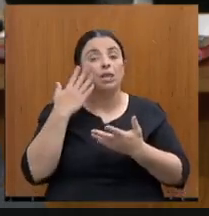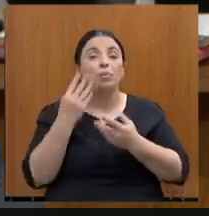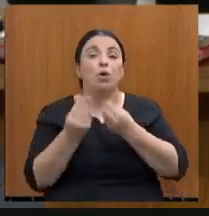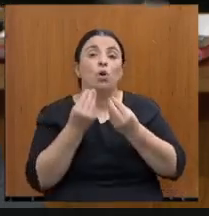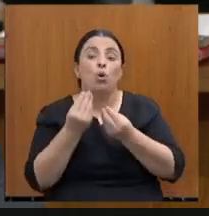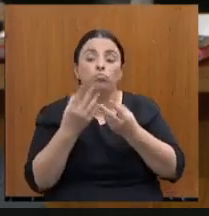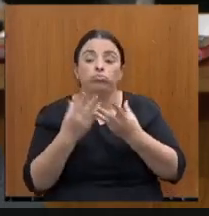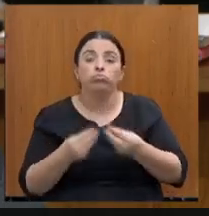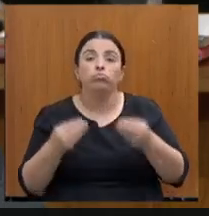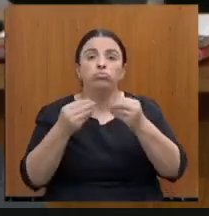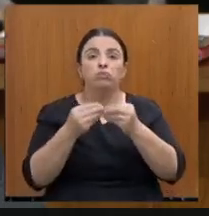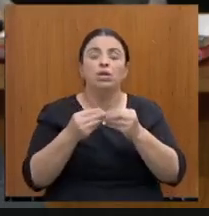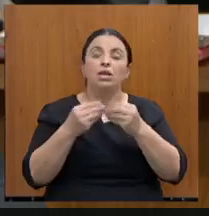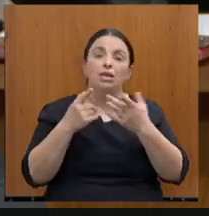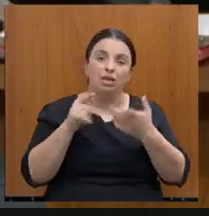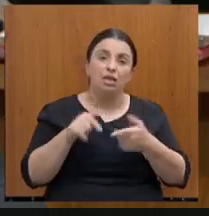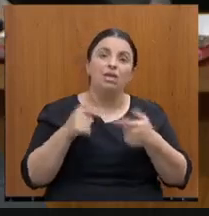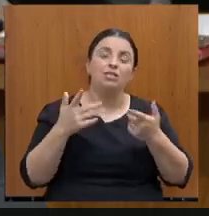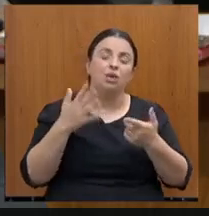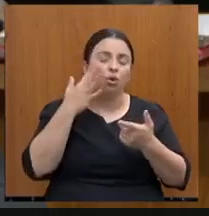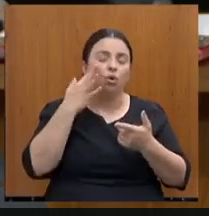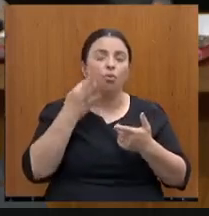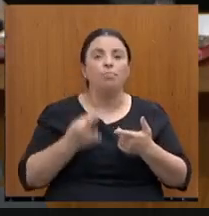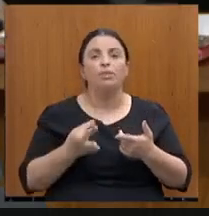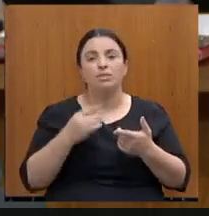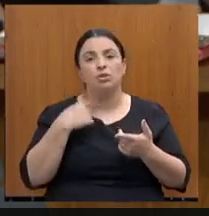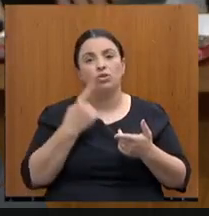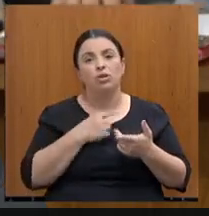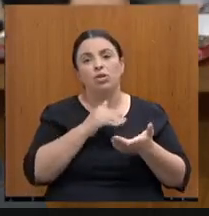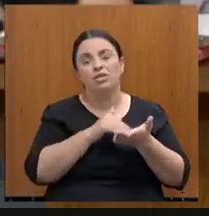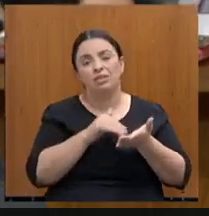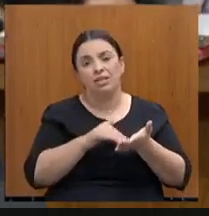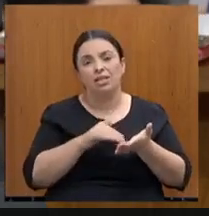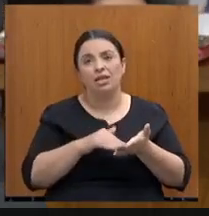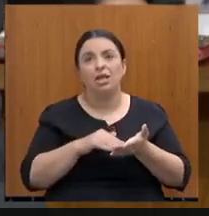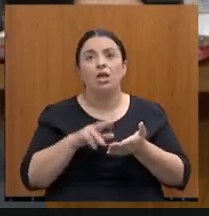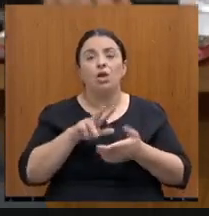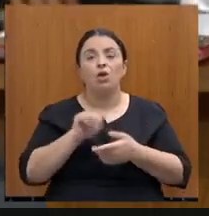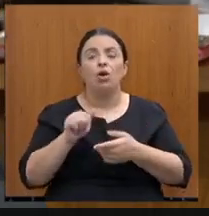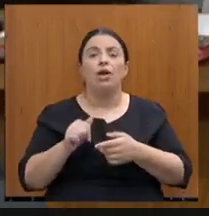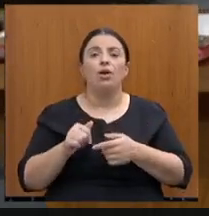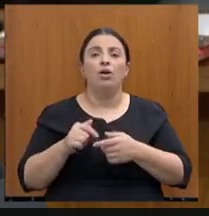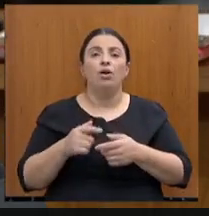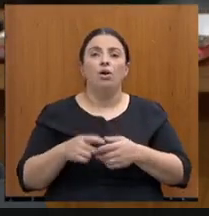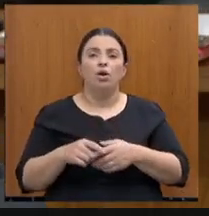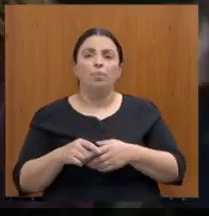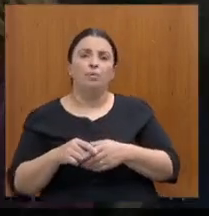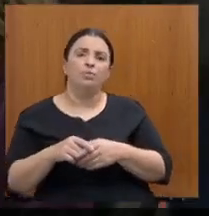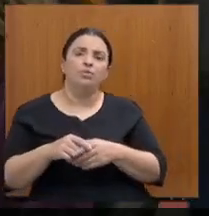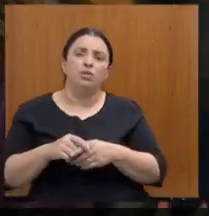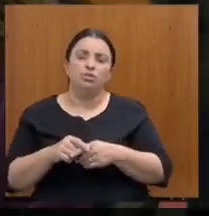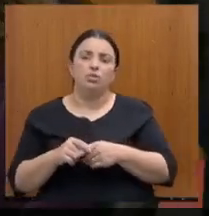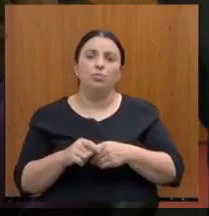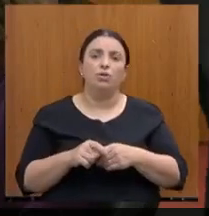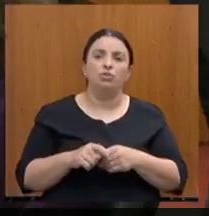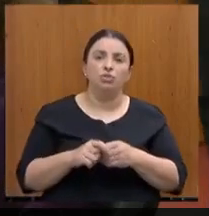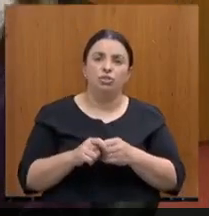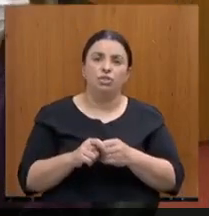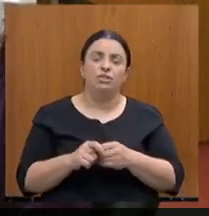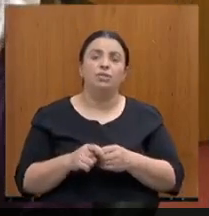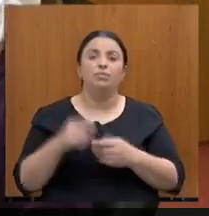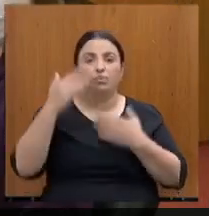recompor. E esse é o entendimento, nós vamos fazer isso também. Muito obrigado, secretário. Me veio agora